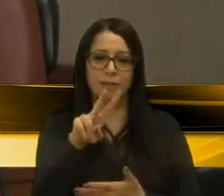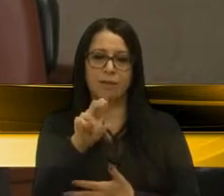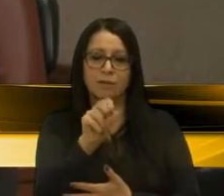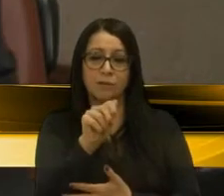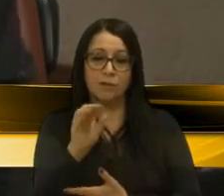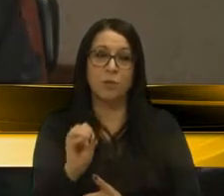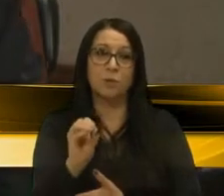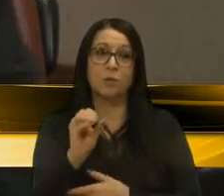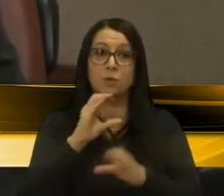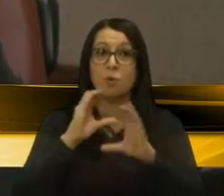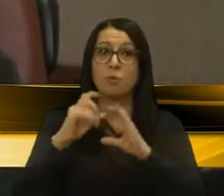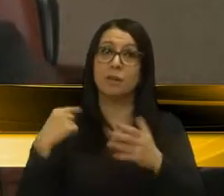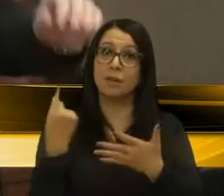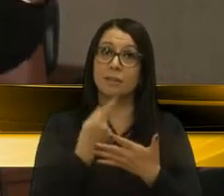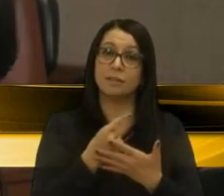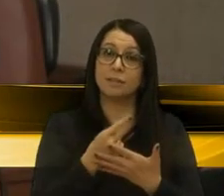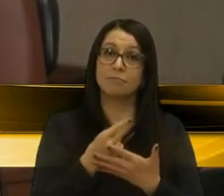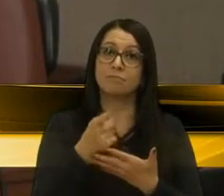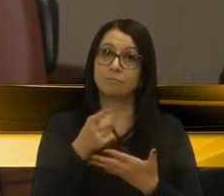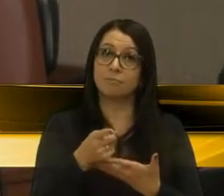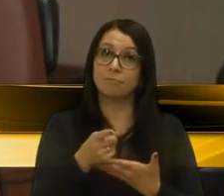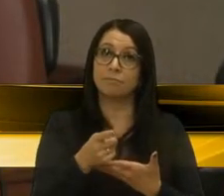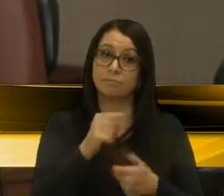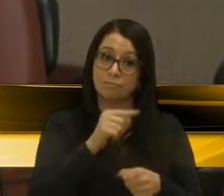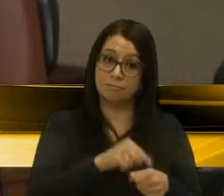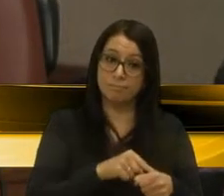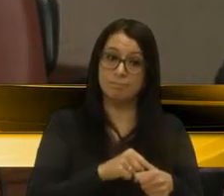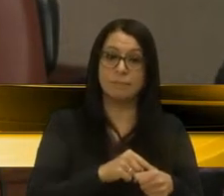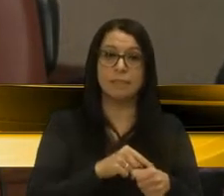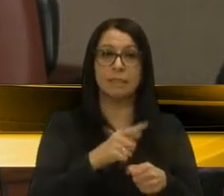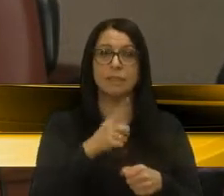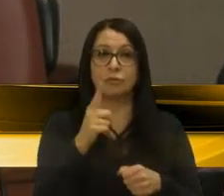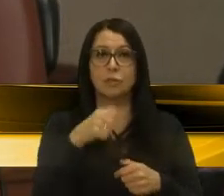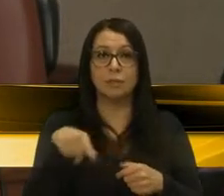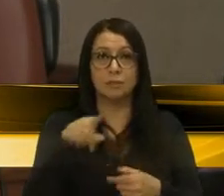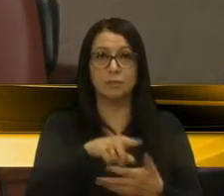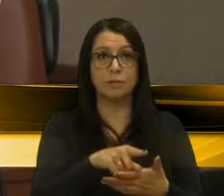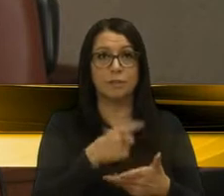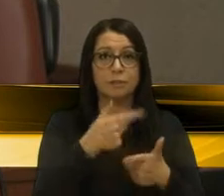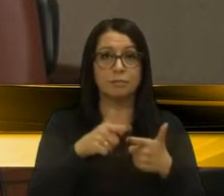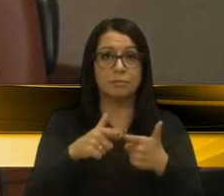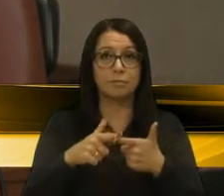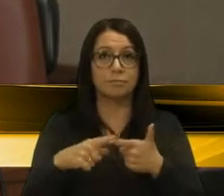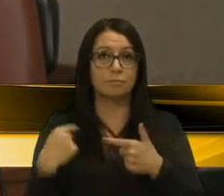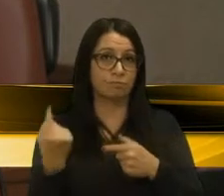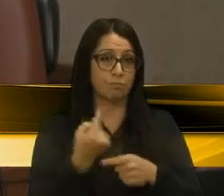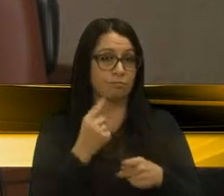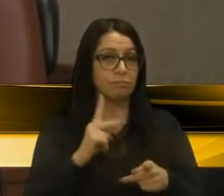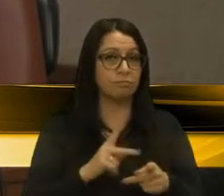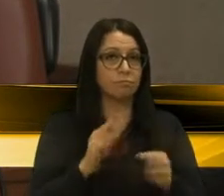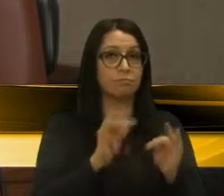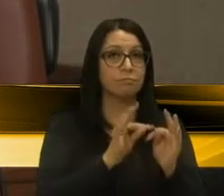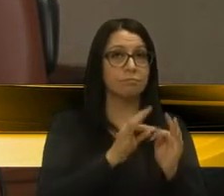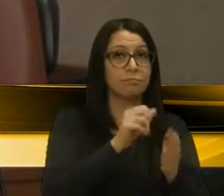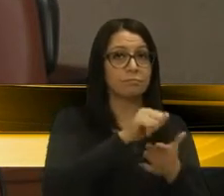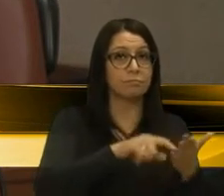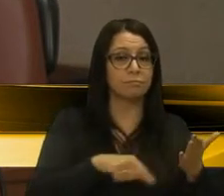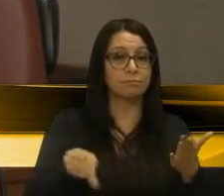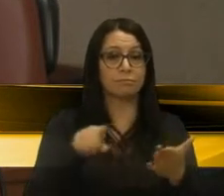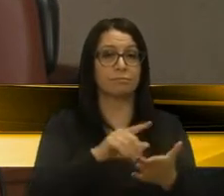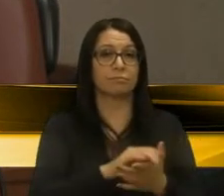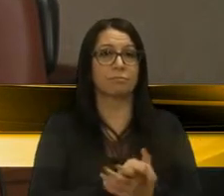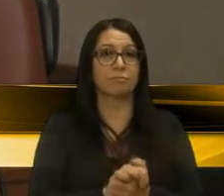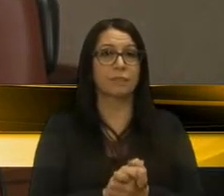vaso comunicante. Então, você tem, do ponto de vista geológico, esses problemas que o pessoal, os técnicos, analisam em toda